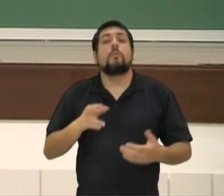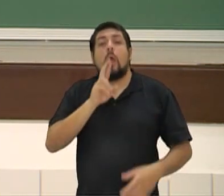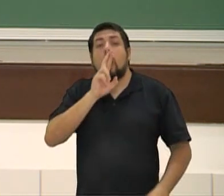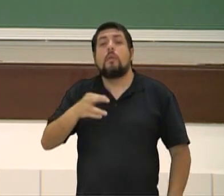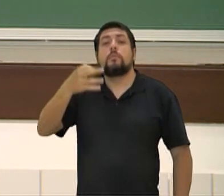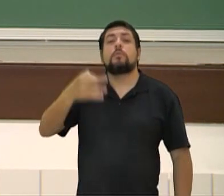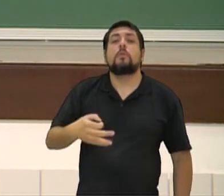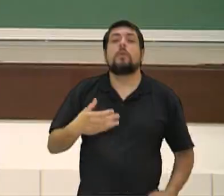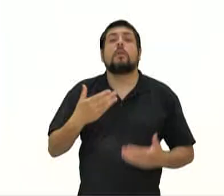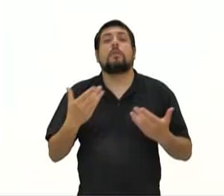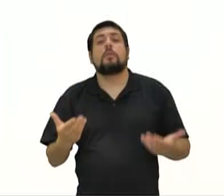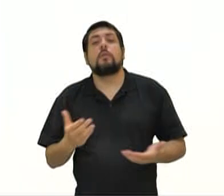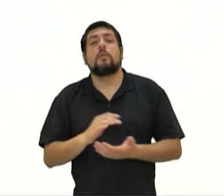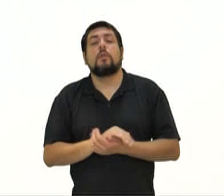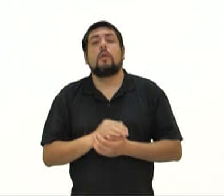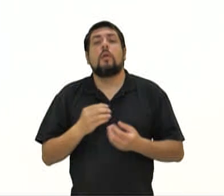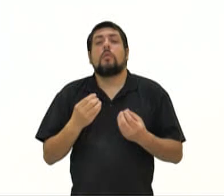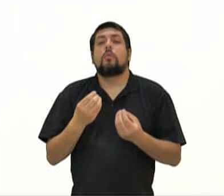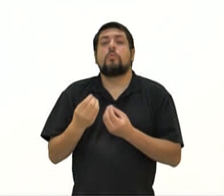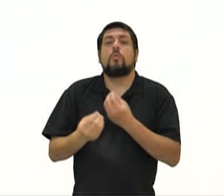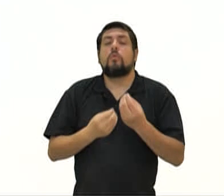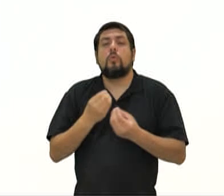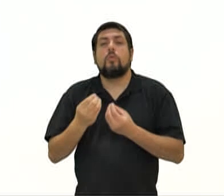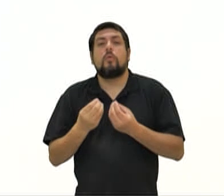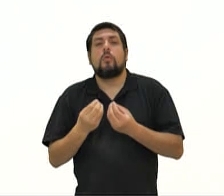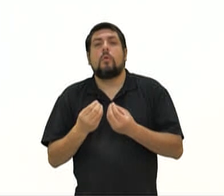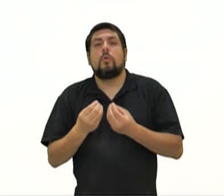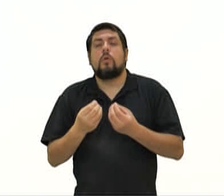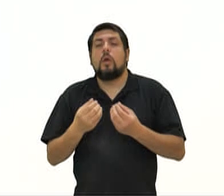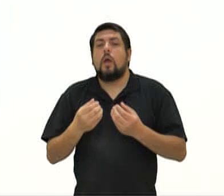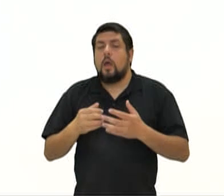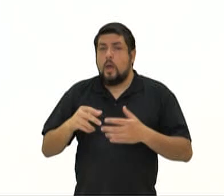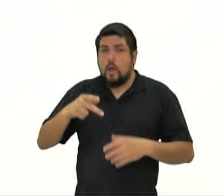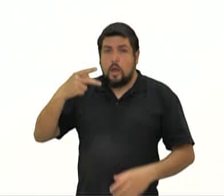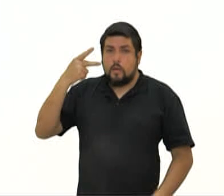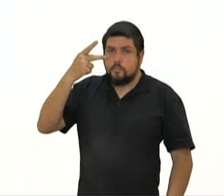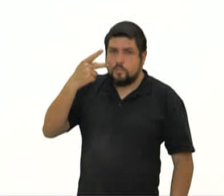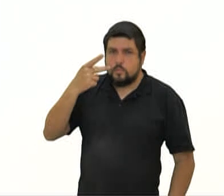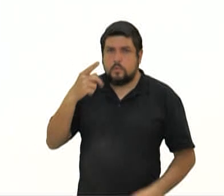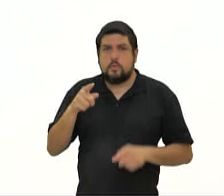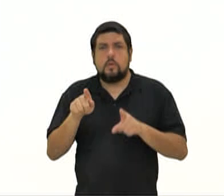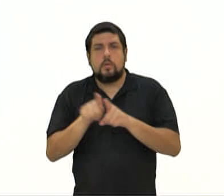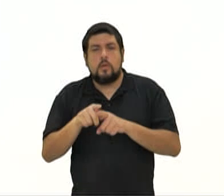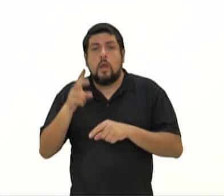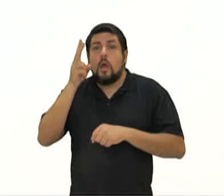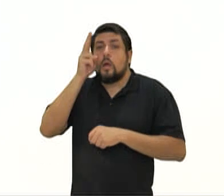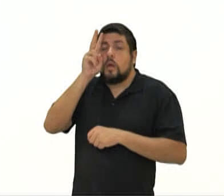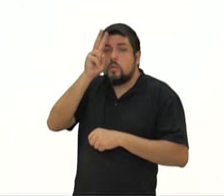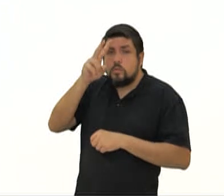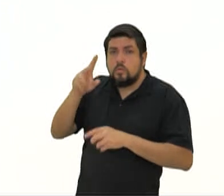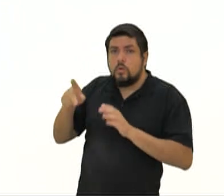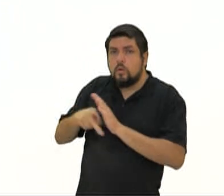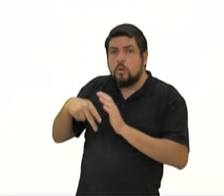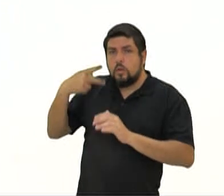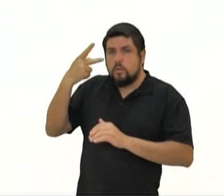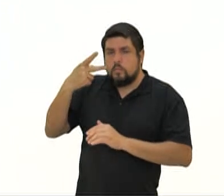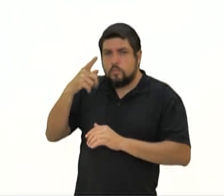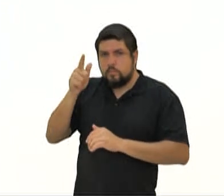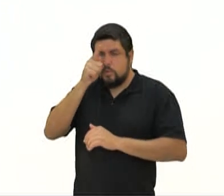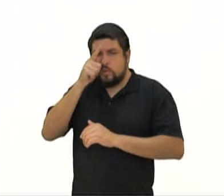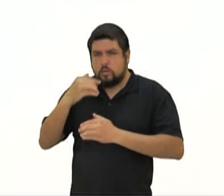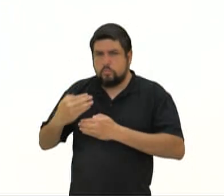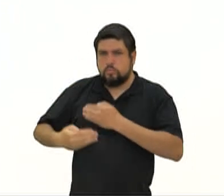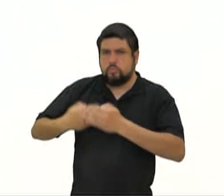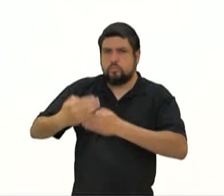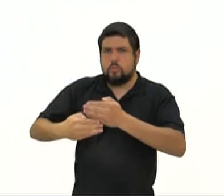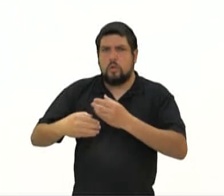resposta certa relacionado que possa dizer que a política, a história da política na Grécia, na Antiguidade Clássica, possa